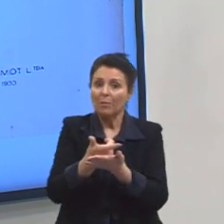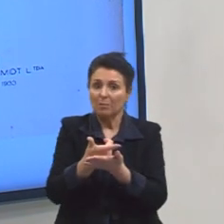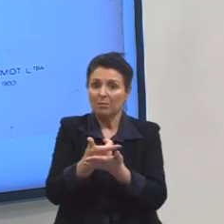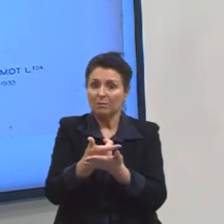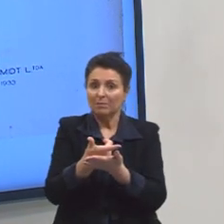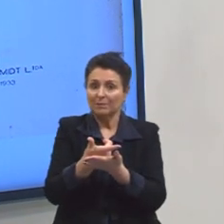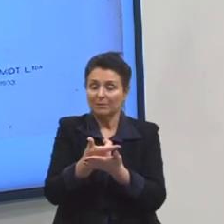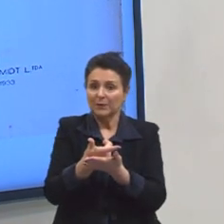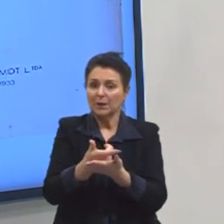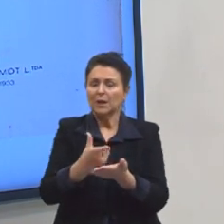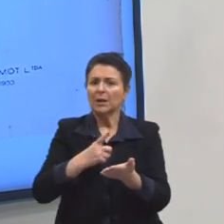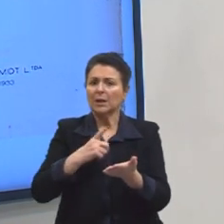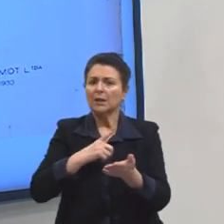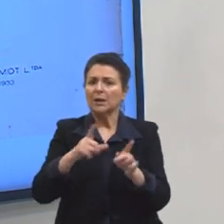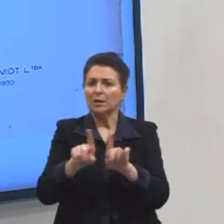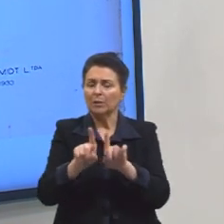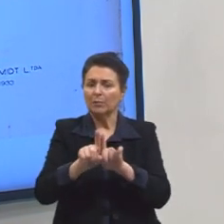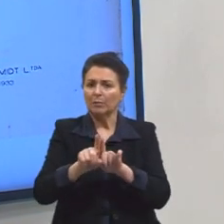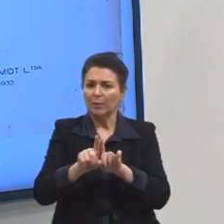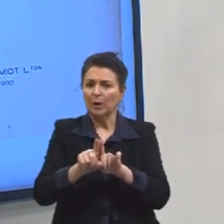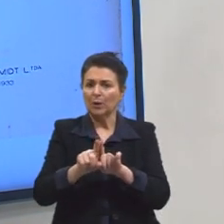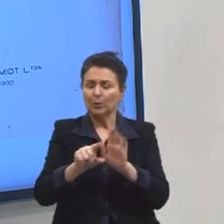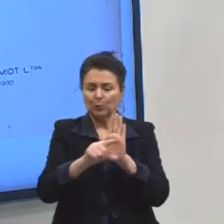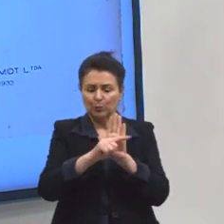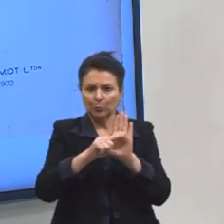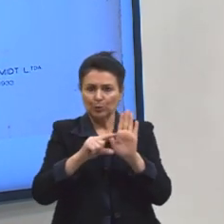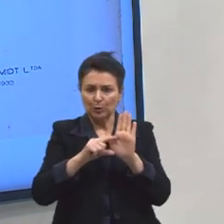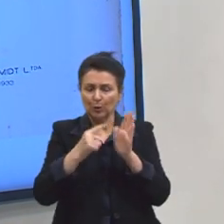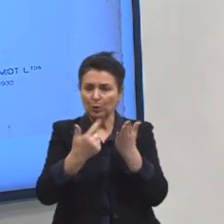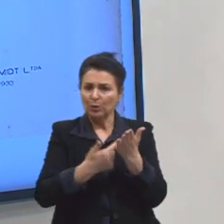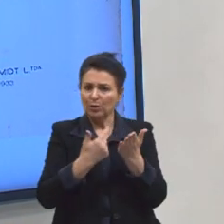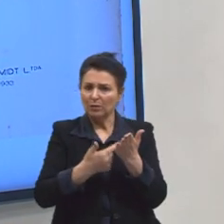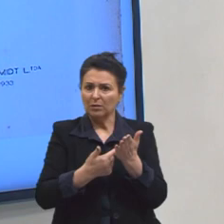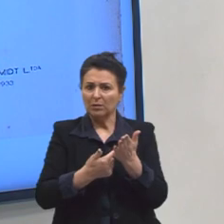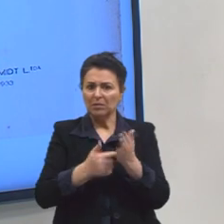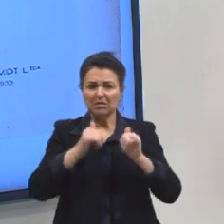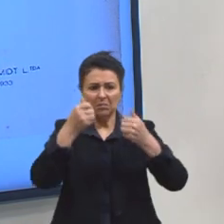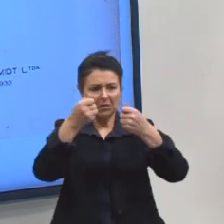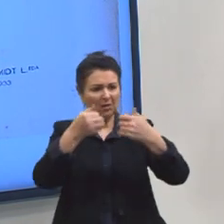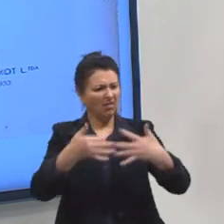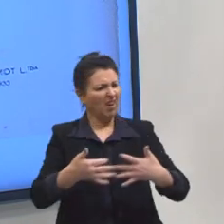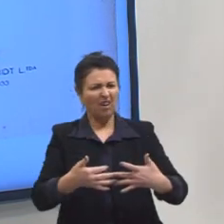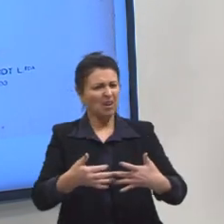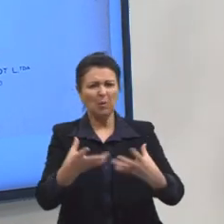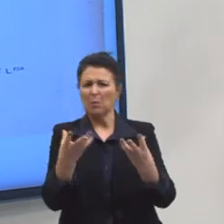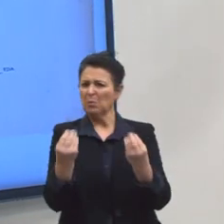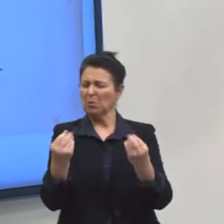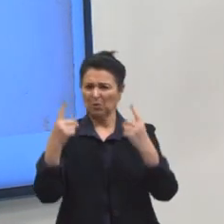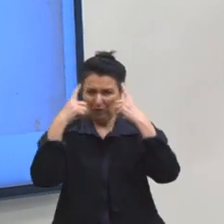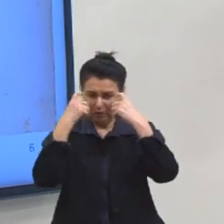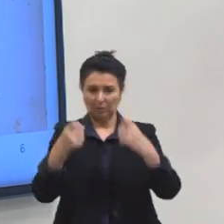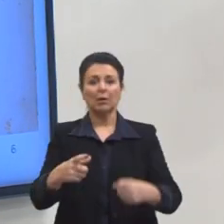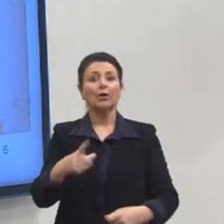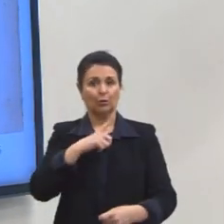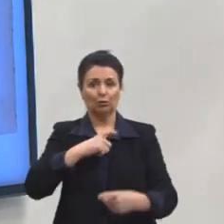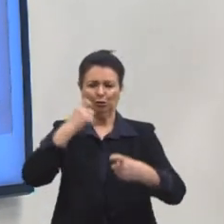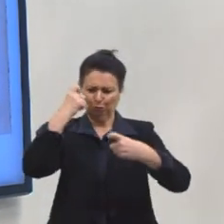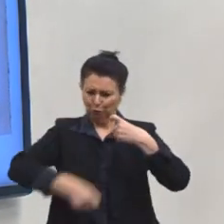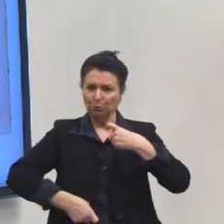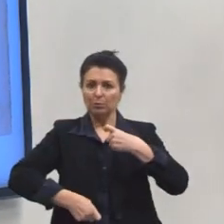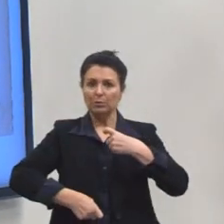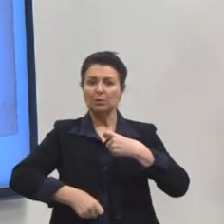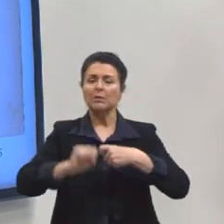E tem um trecho, então, que ele vai falar que isso não era tão violento. E ele fala, ah, tinha estupro, eles eram